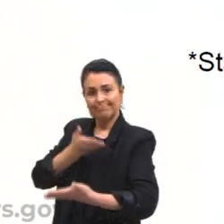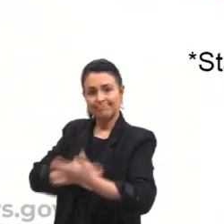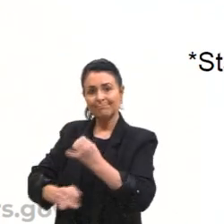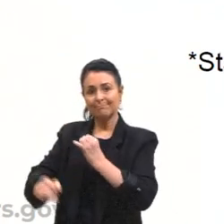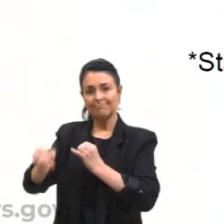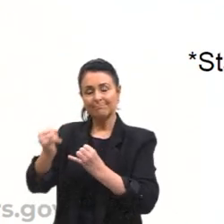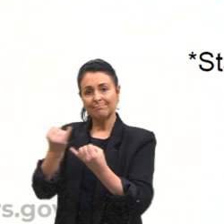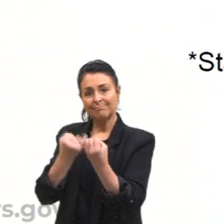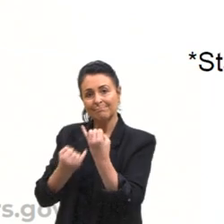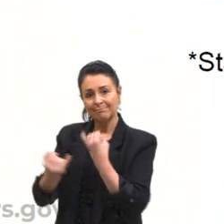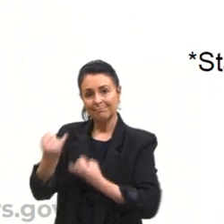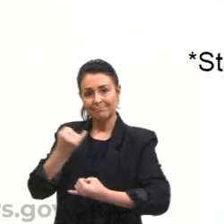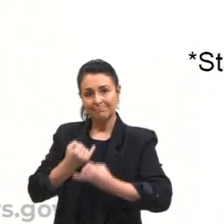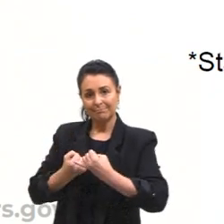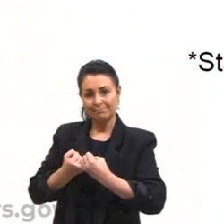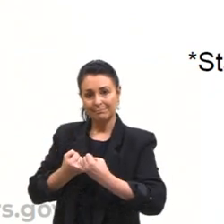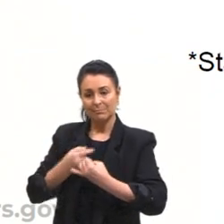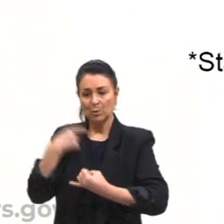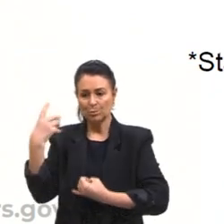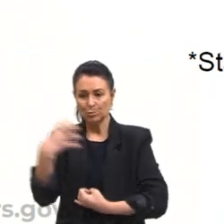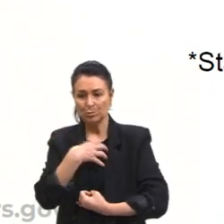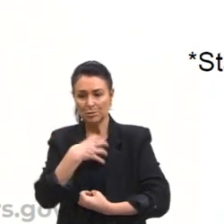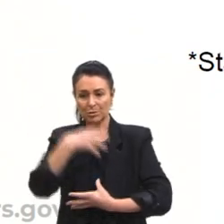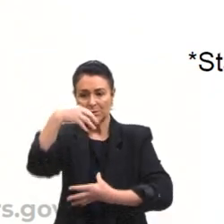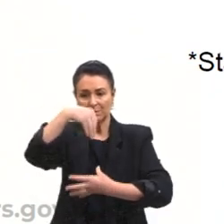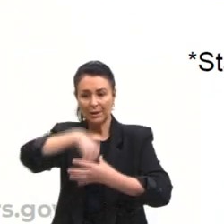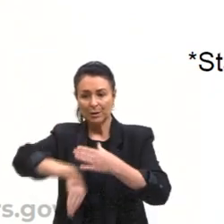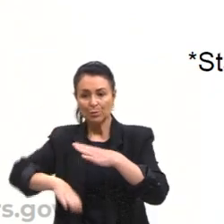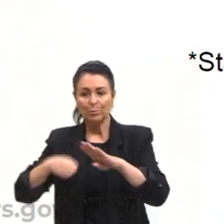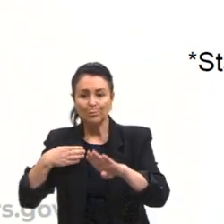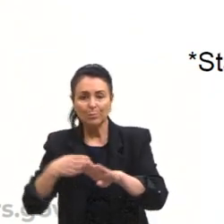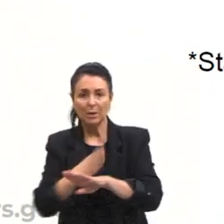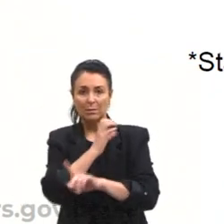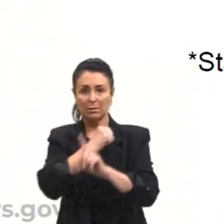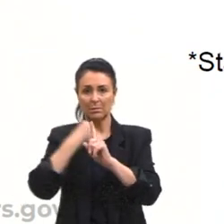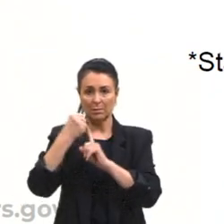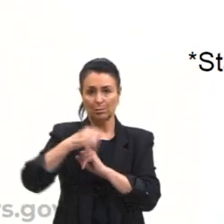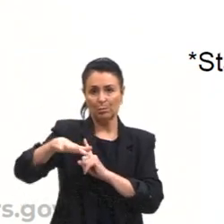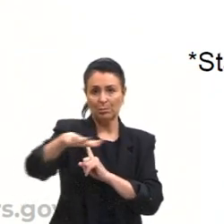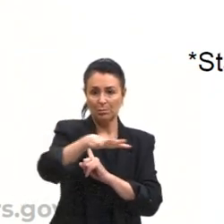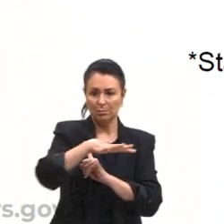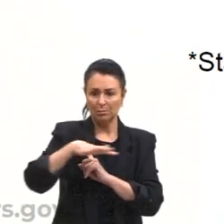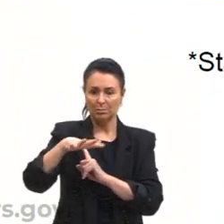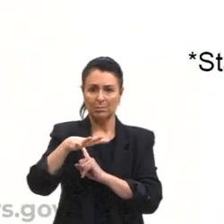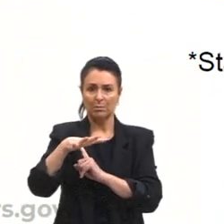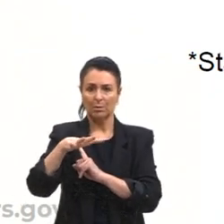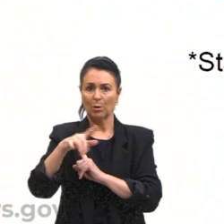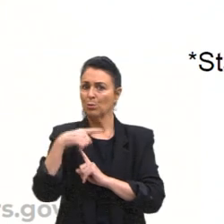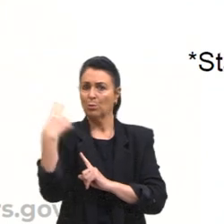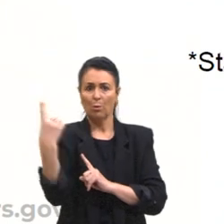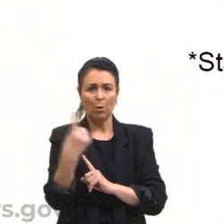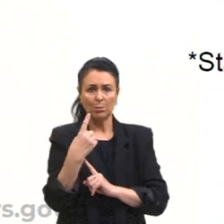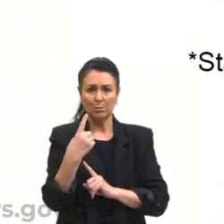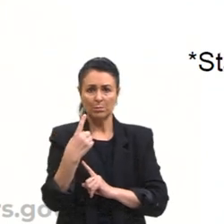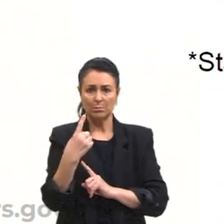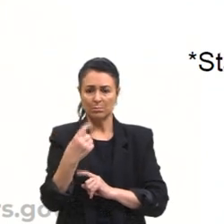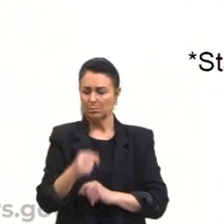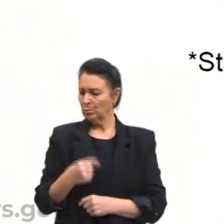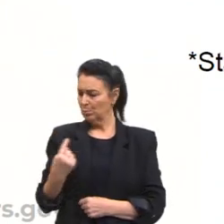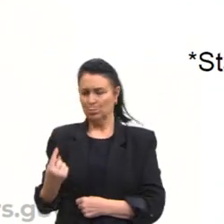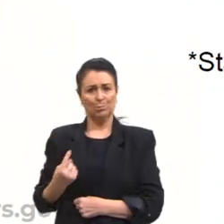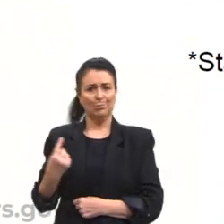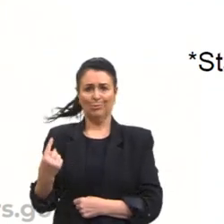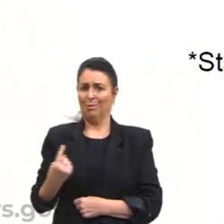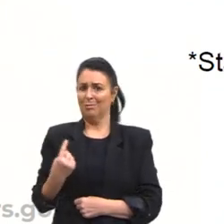colocarmos dentro da sociedade. Nós não podemos ser, somos uma ilha e ficarmos alheio do que